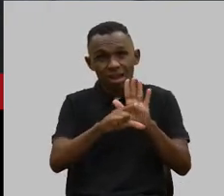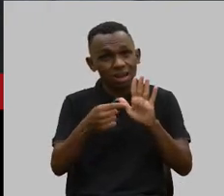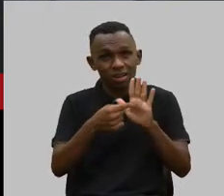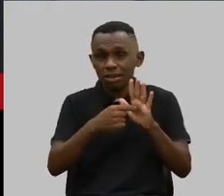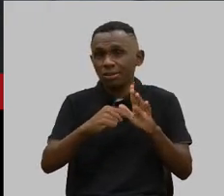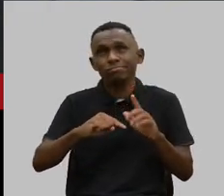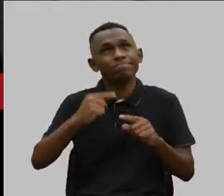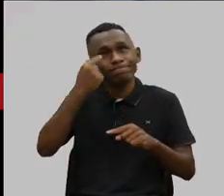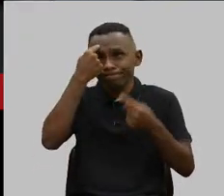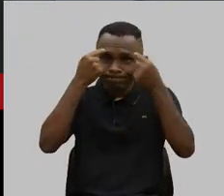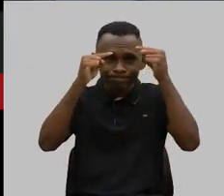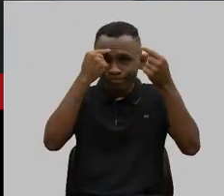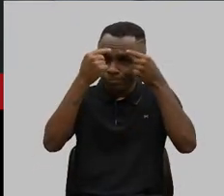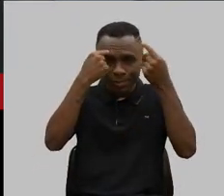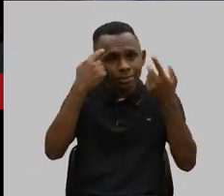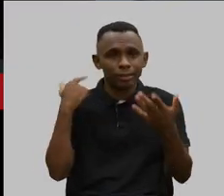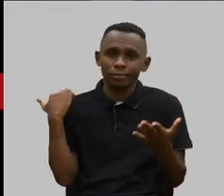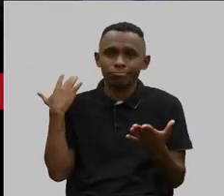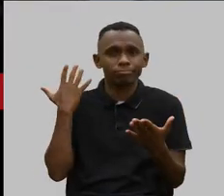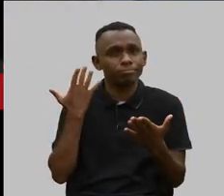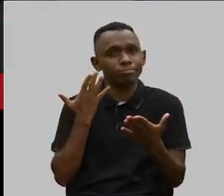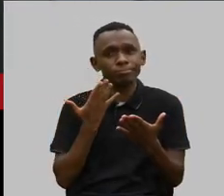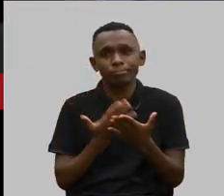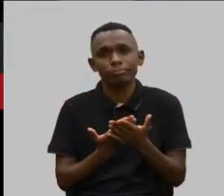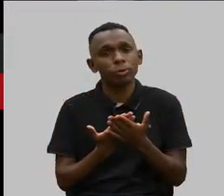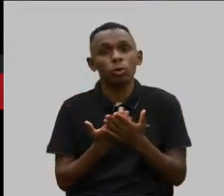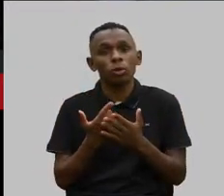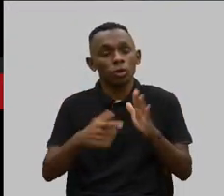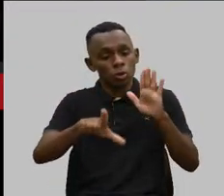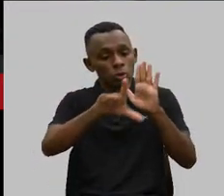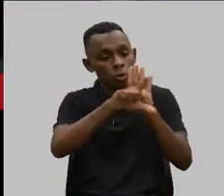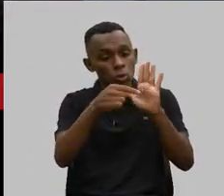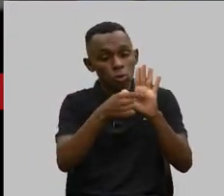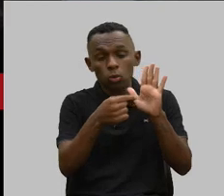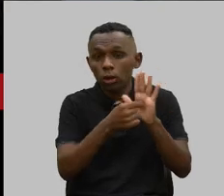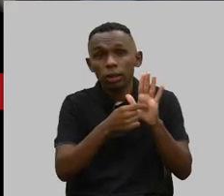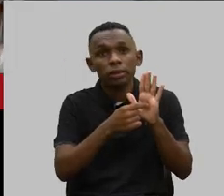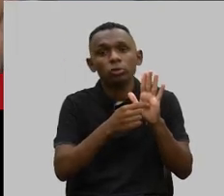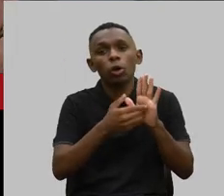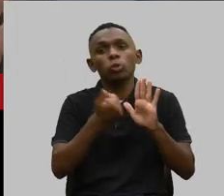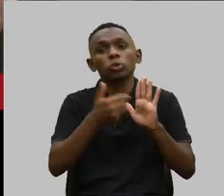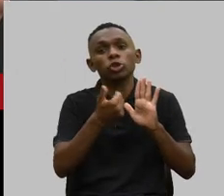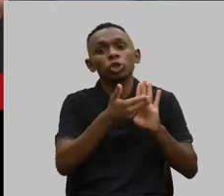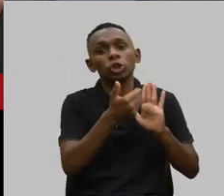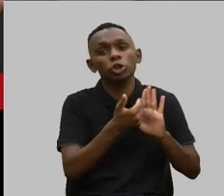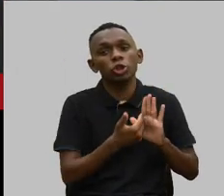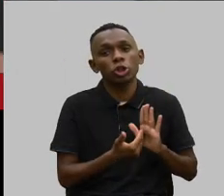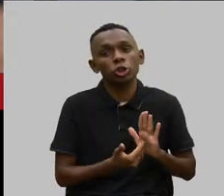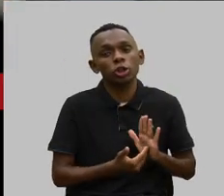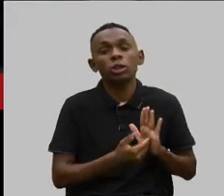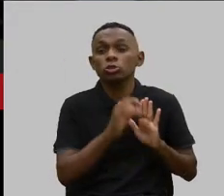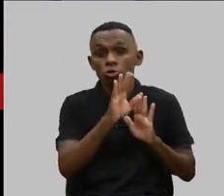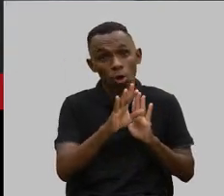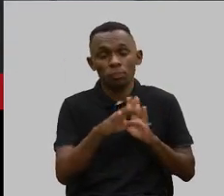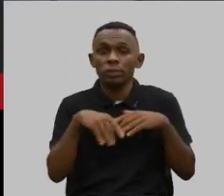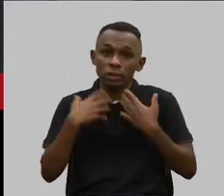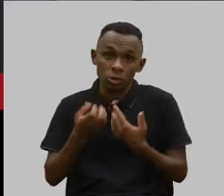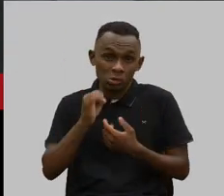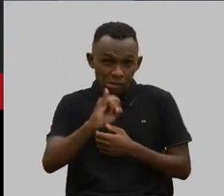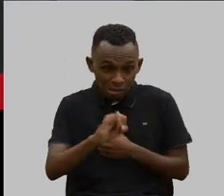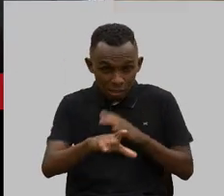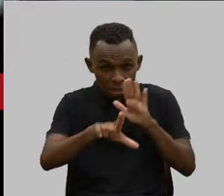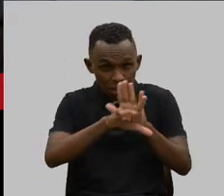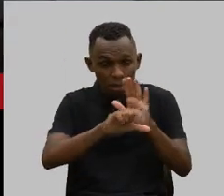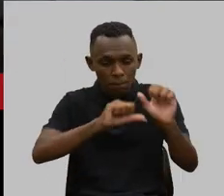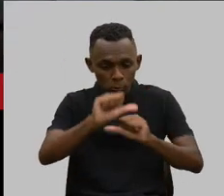história. Você não consegue achar a lei, você só acha o foi excluído. É incrível. Então, se ela teve tantas